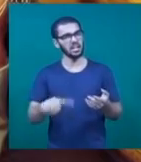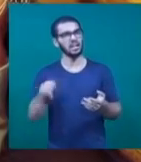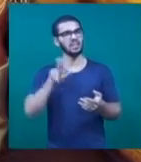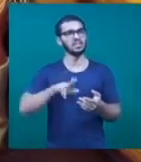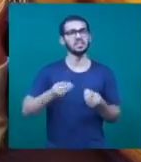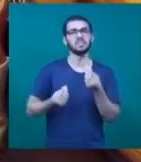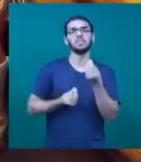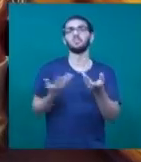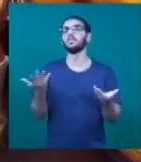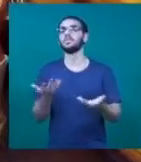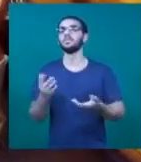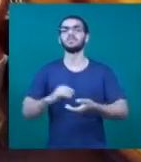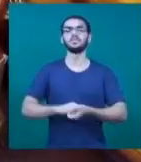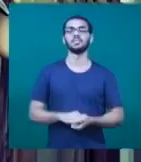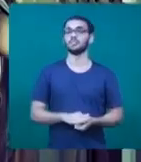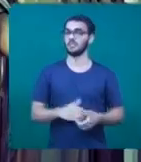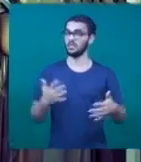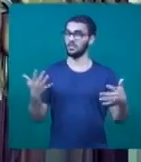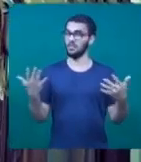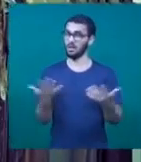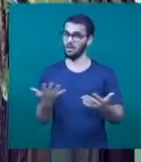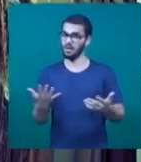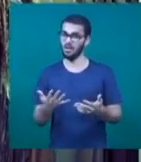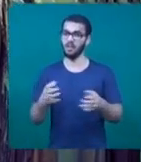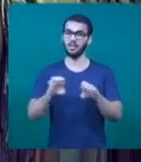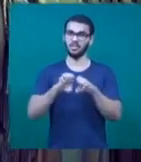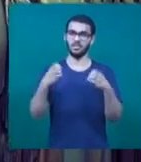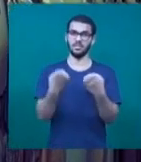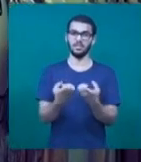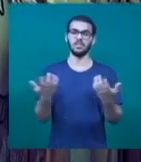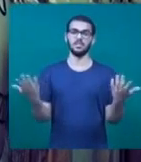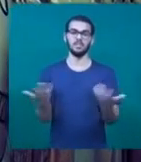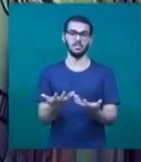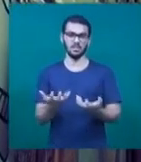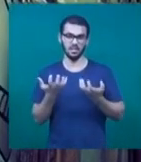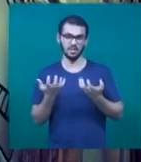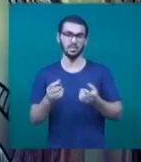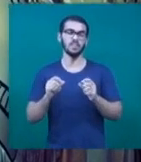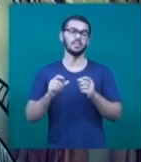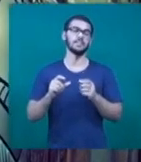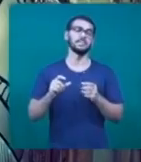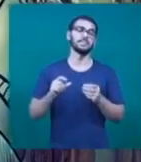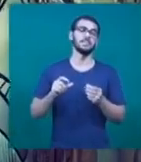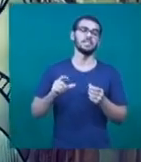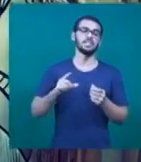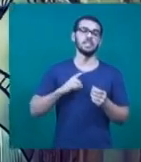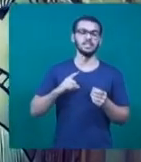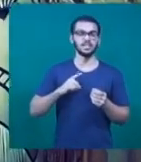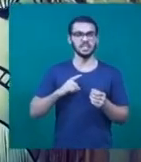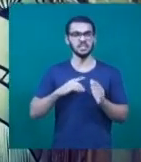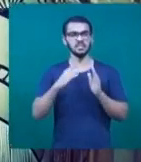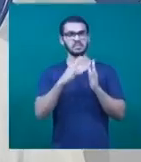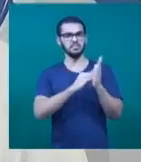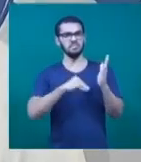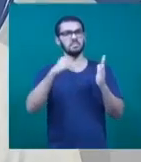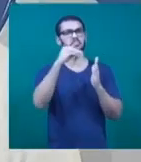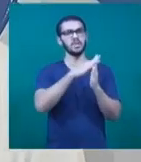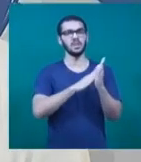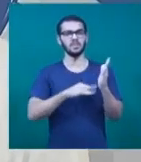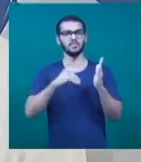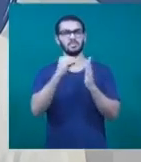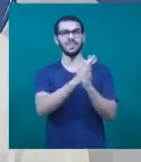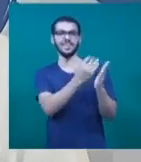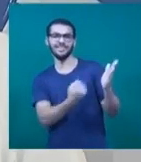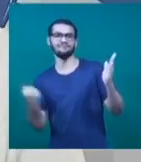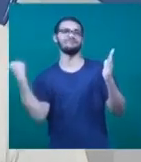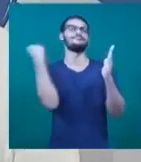edição? Essa edição a gente quer fazer com que o evento seja um evento calendário regional. Se consolidar